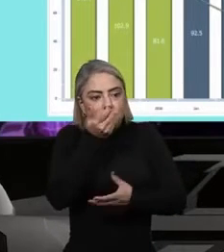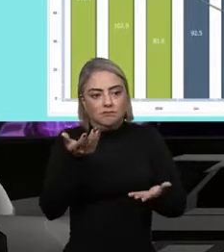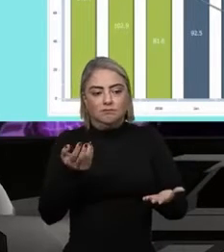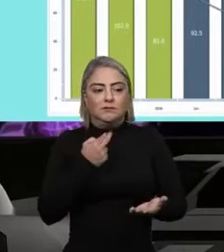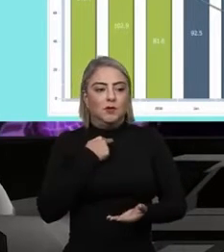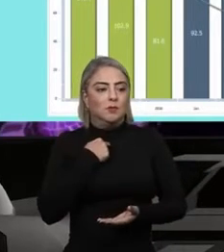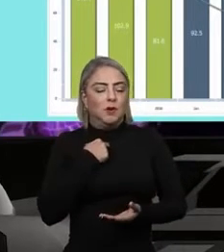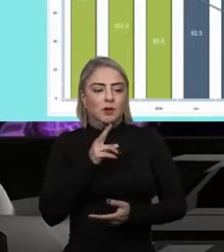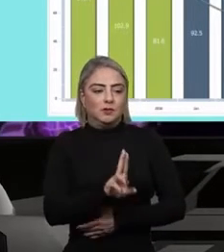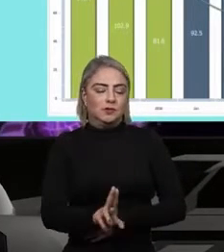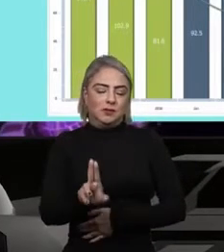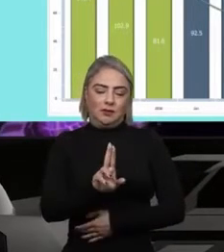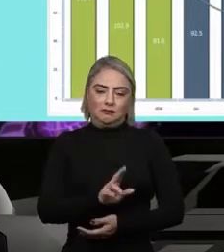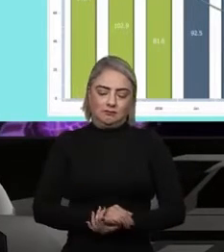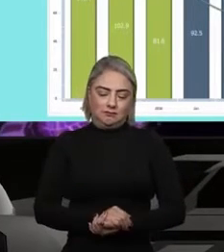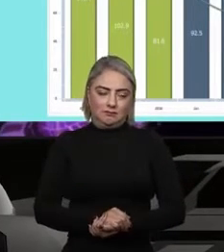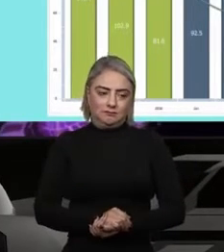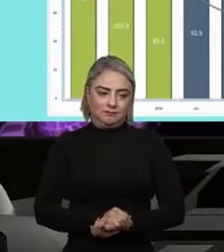Pois não.